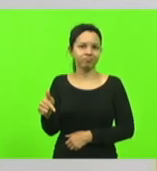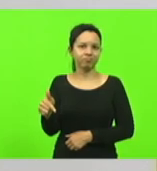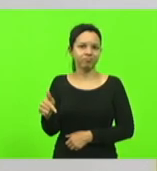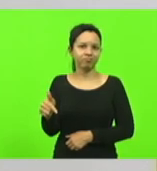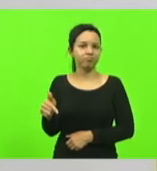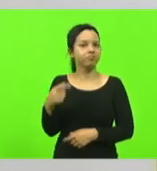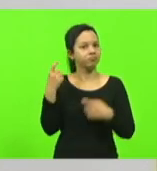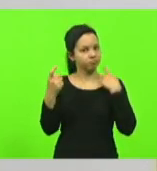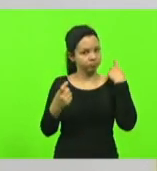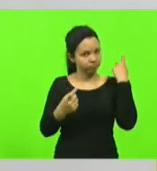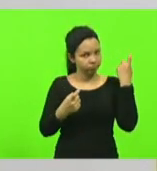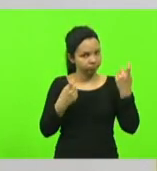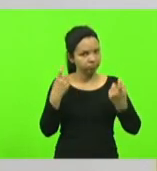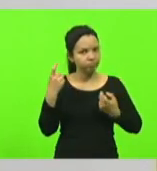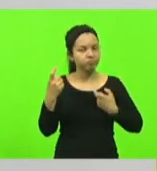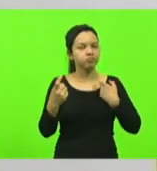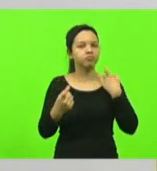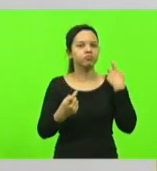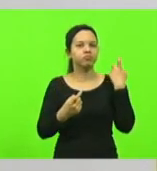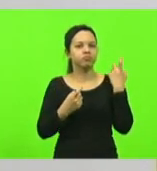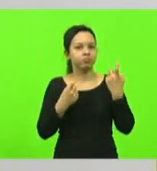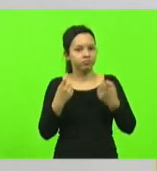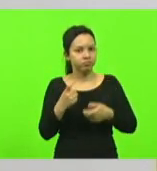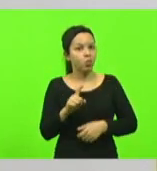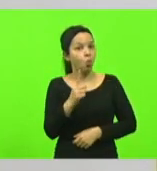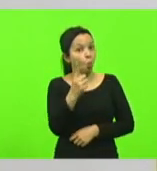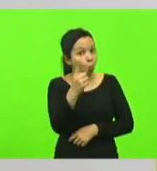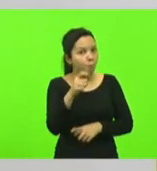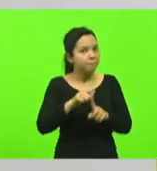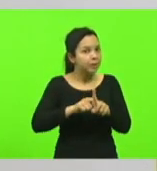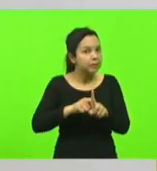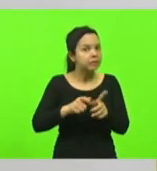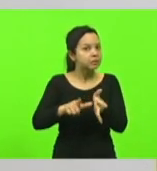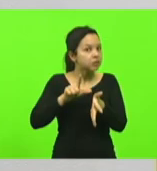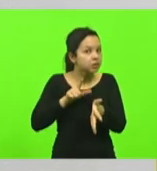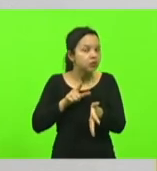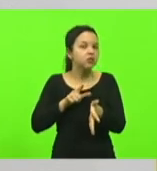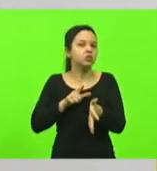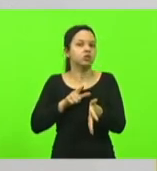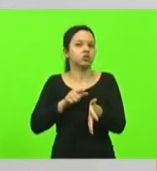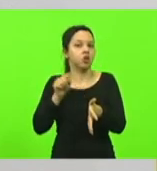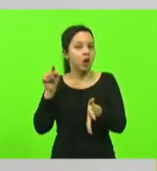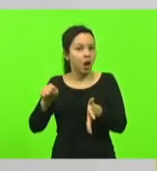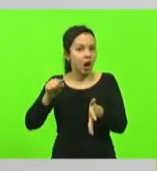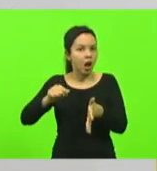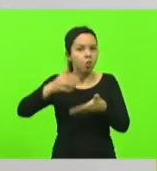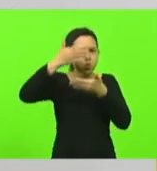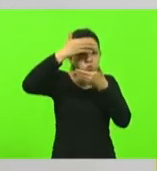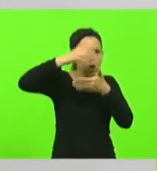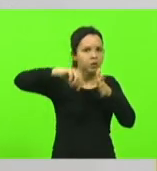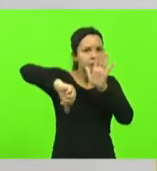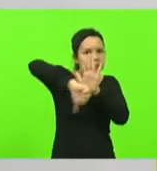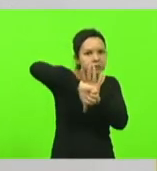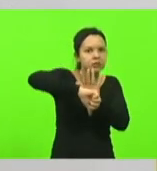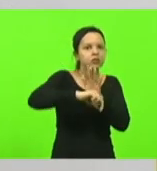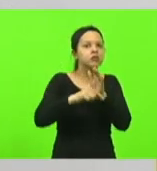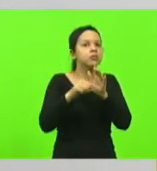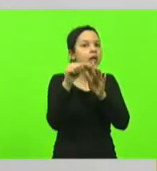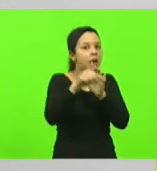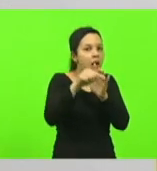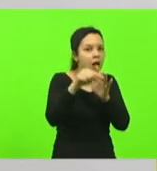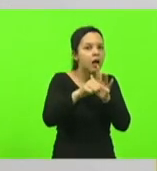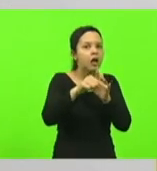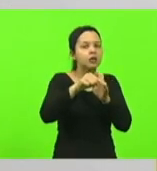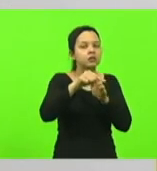Preocupante. Um mês antes do atentado contra Criciúma, que aquilo foi um atentado terrorista, não foi um assalto. Passei de